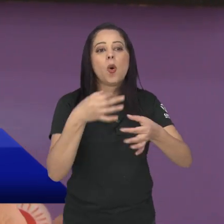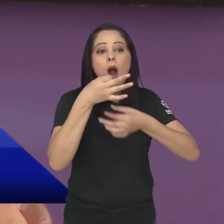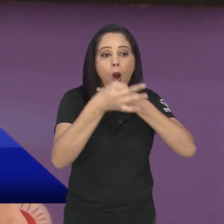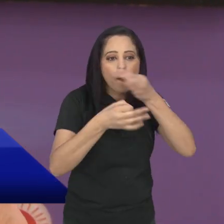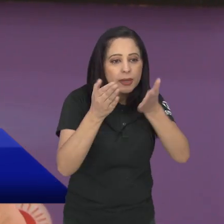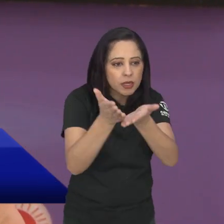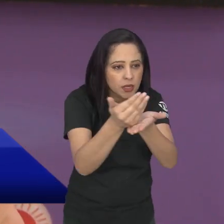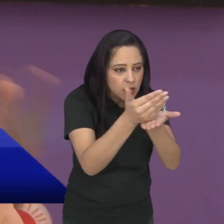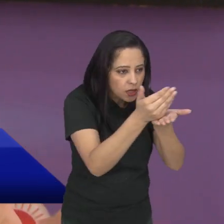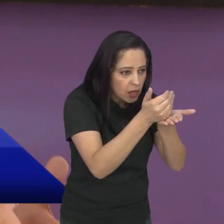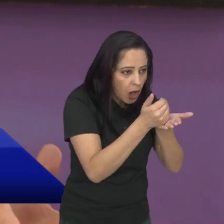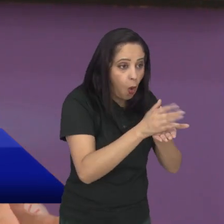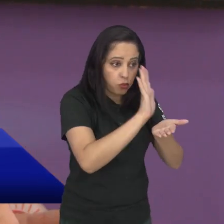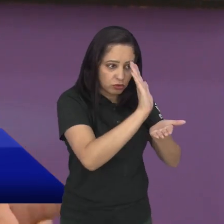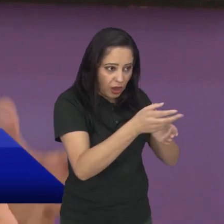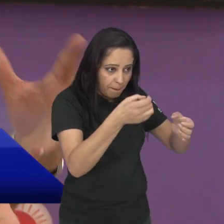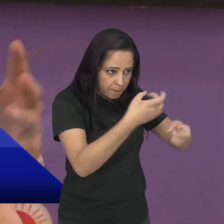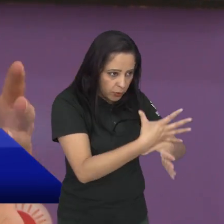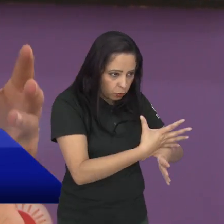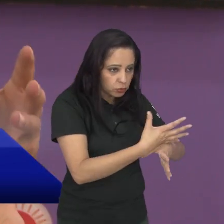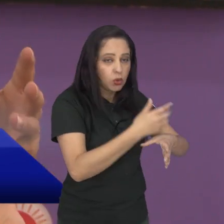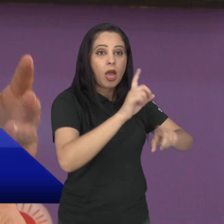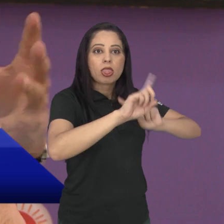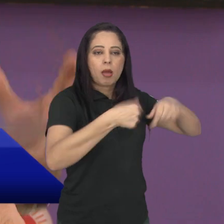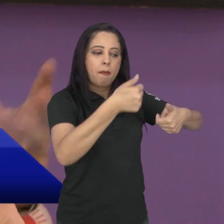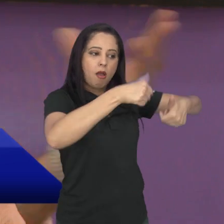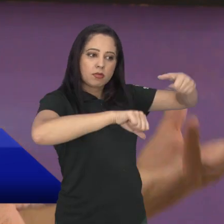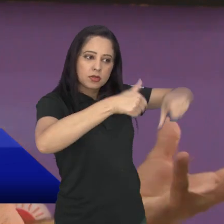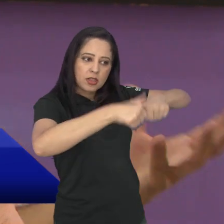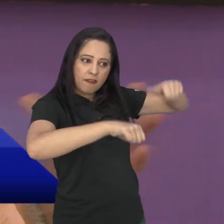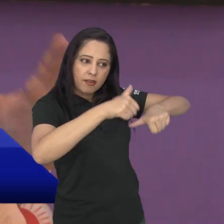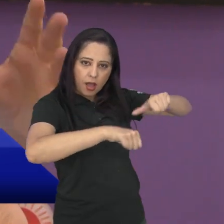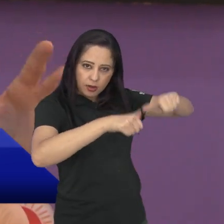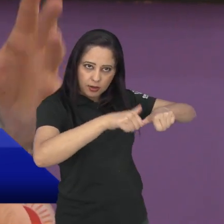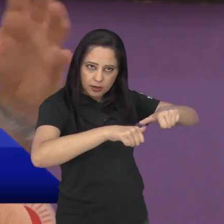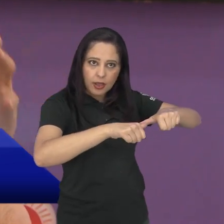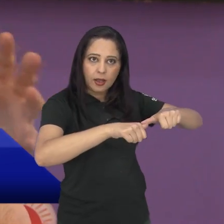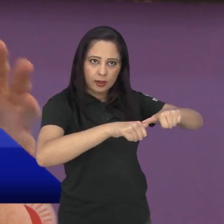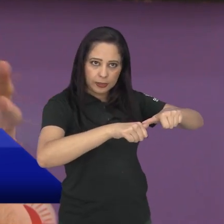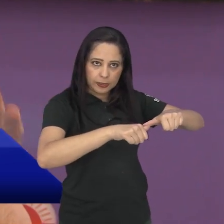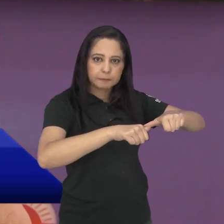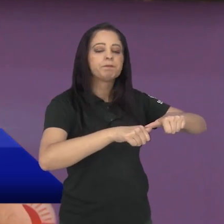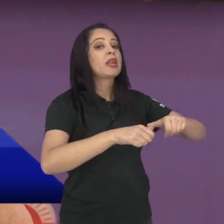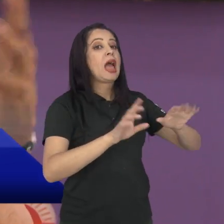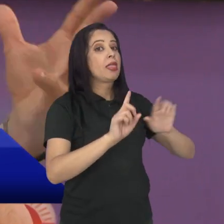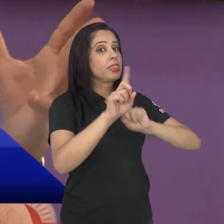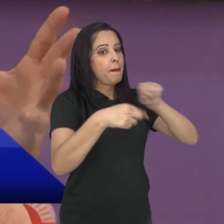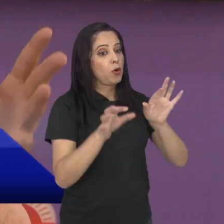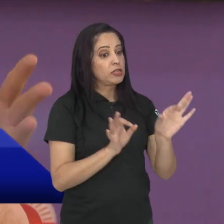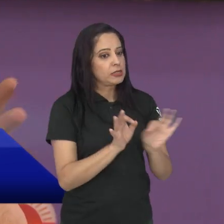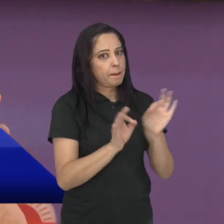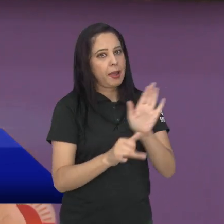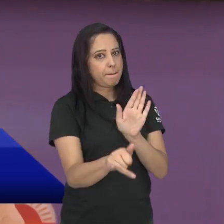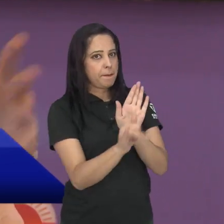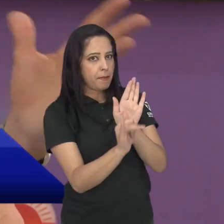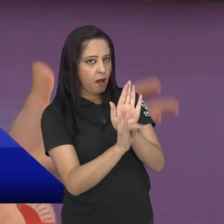que continuaremos junto à população, faz parte desse processo. Então a gente constrói os editais